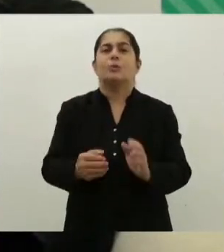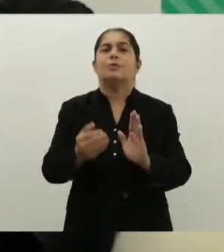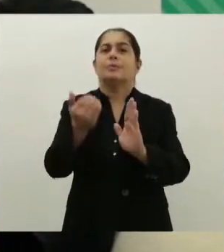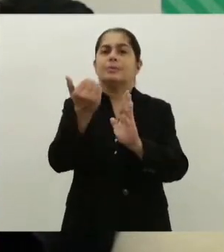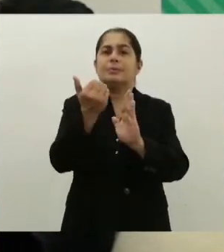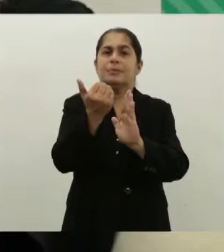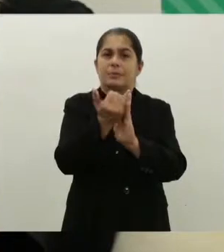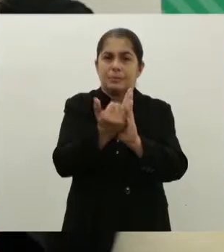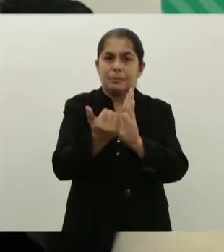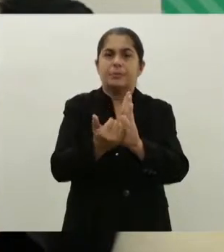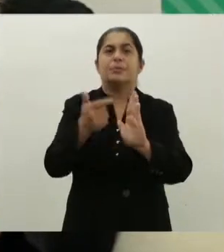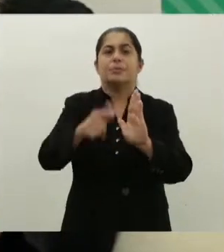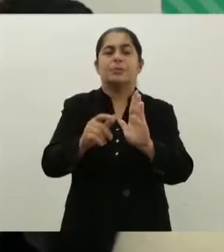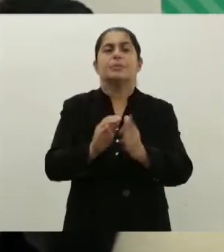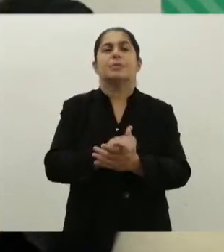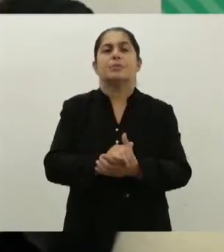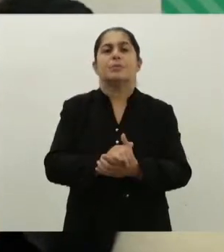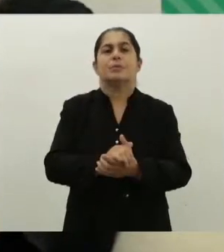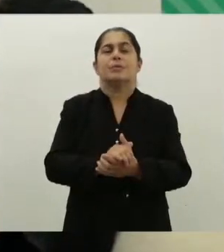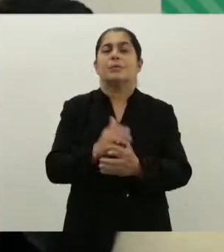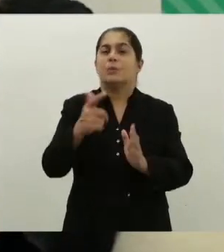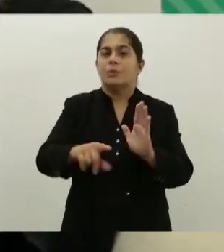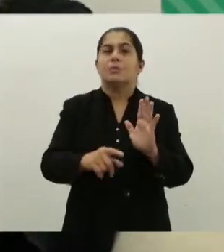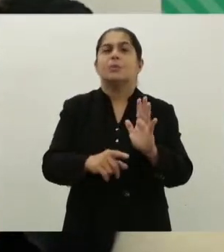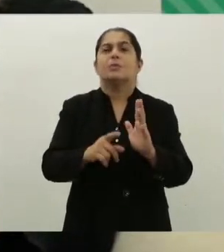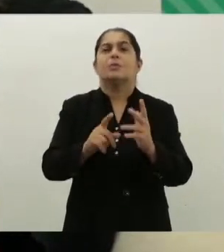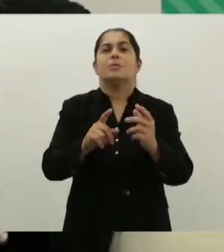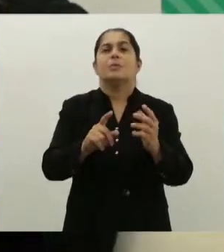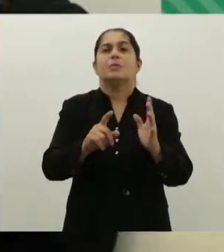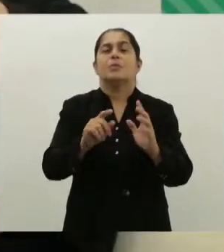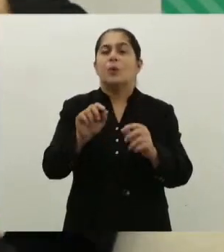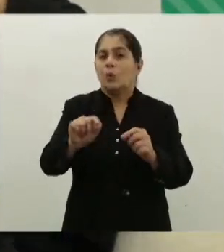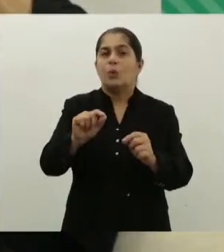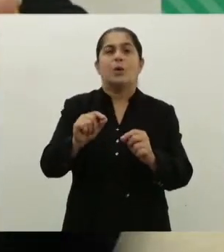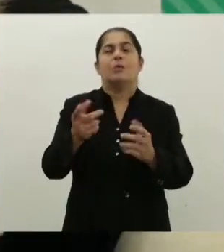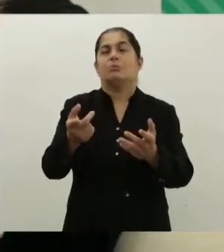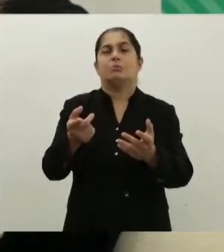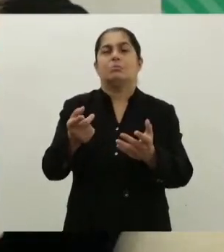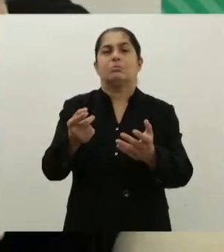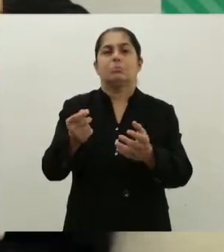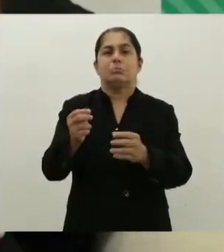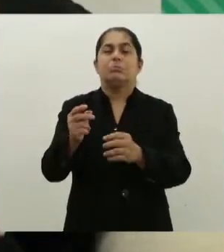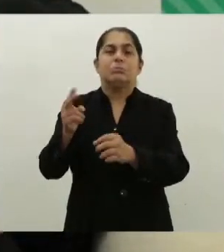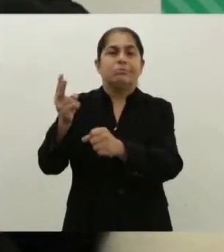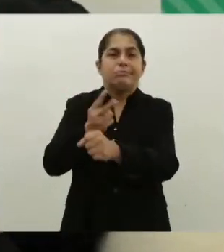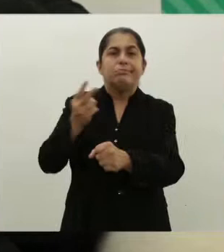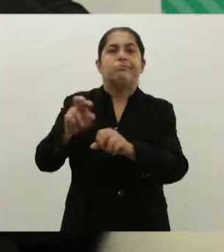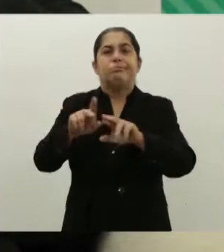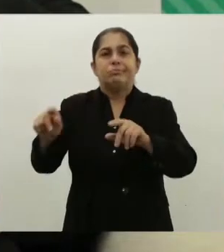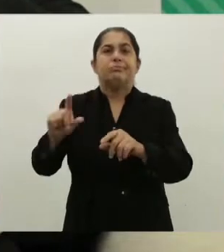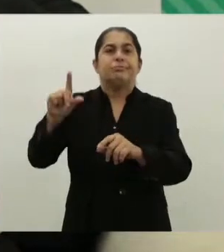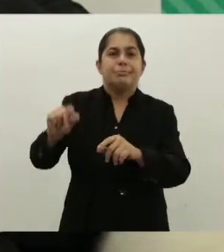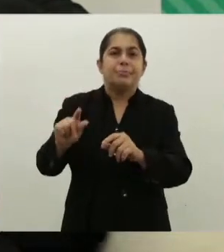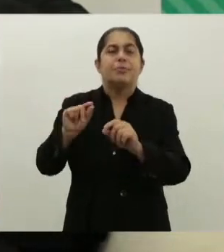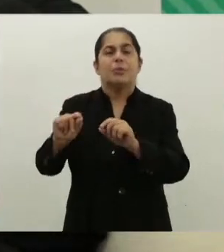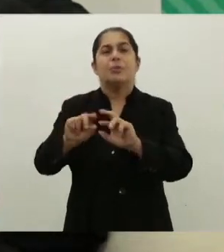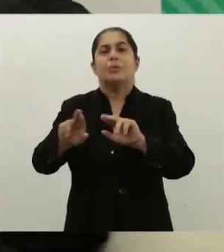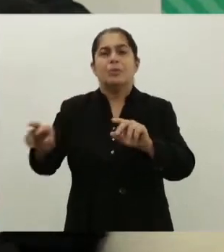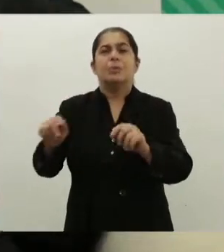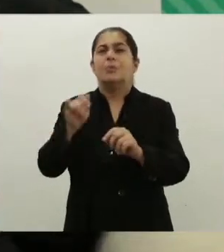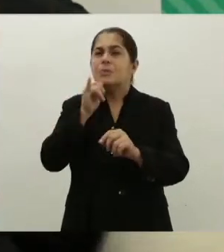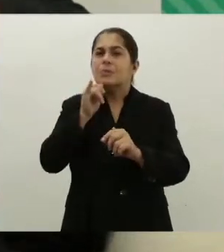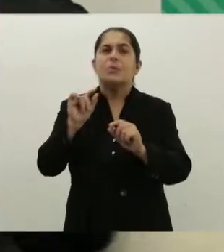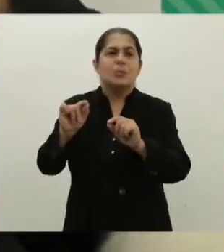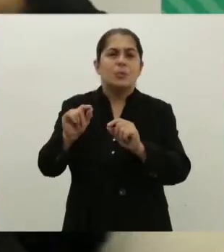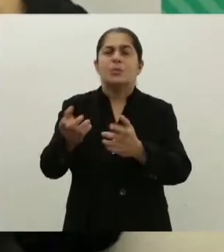gente pode destacar, eu acho que é interessante, é a questão da criminalização. Agora, em 2015, que houve